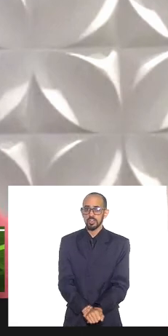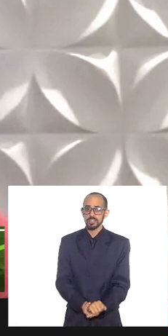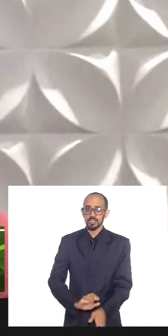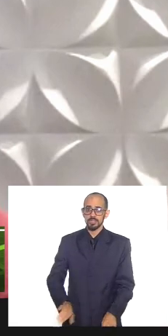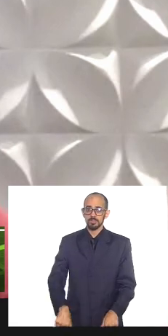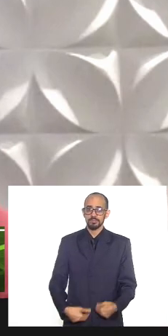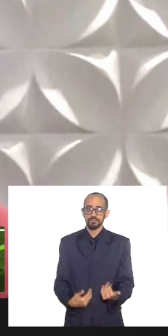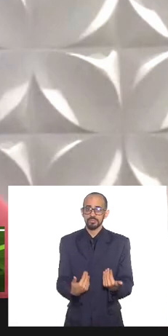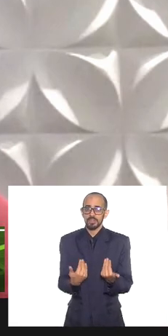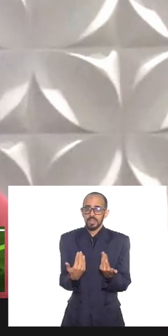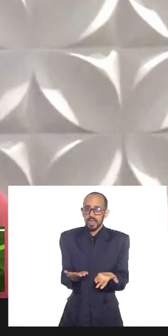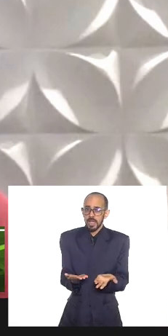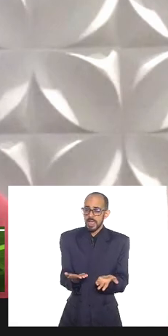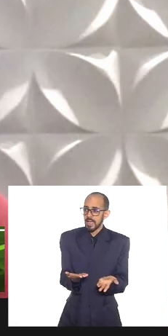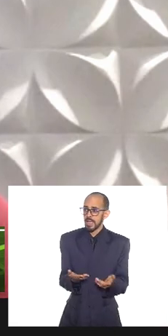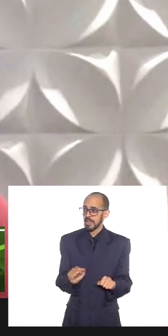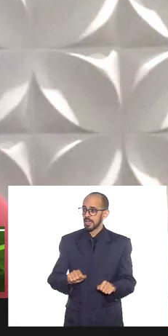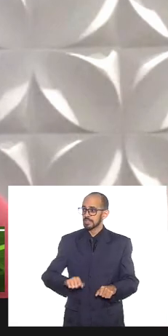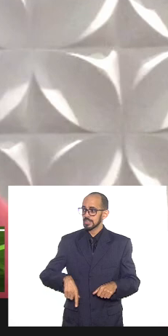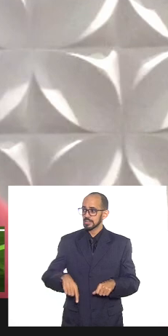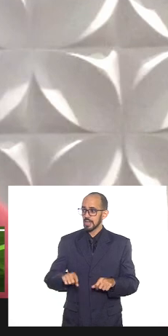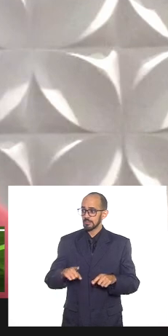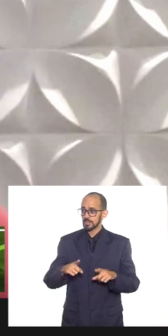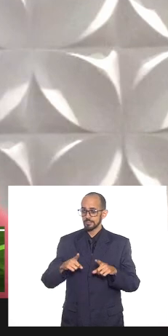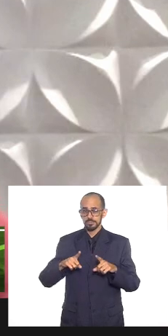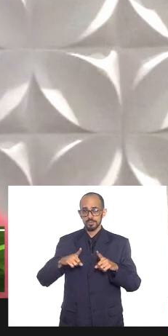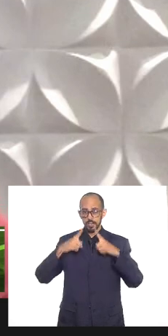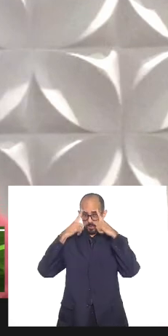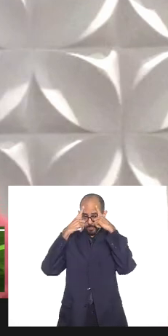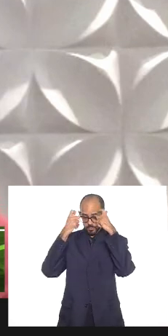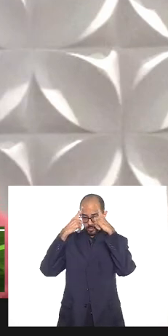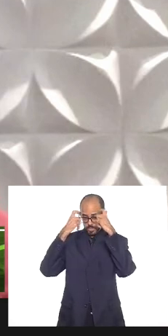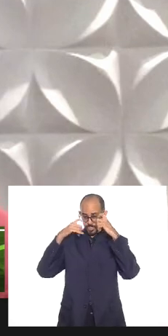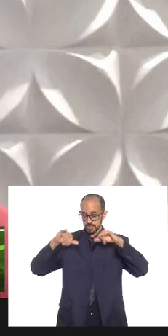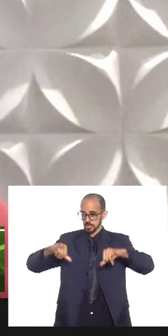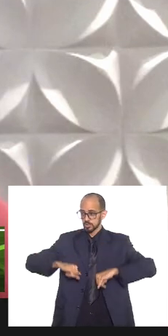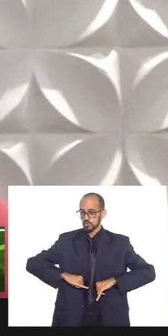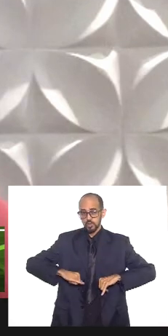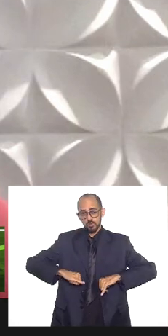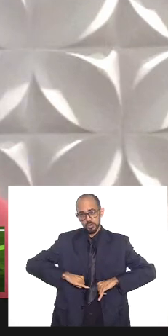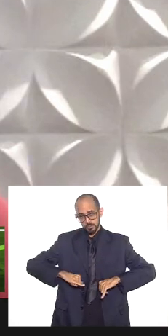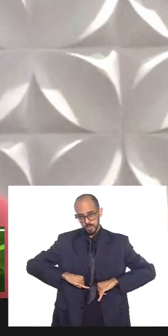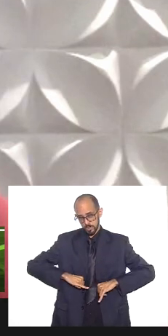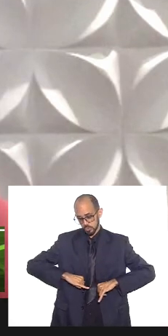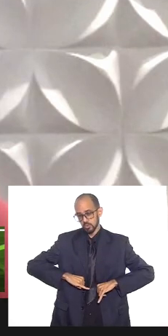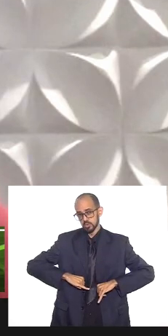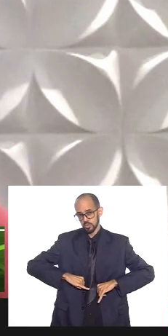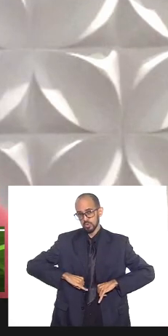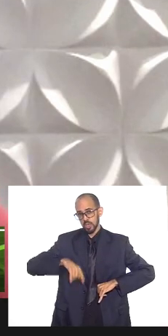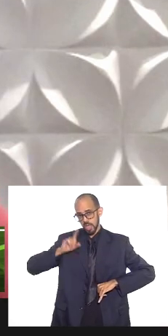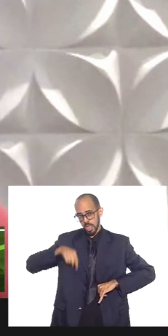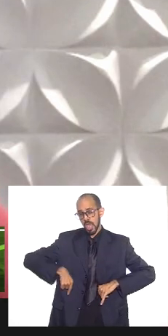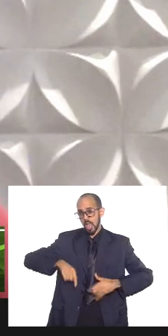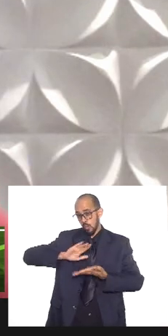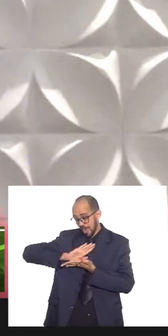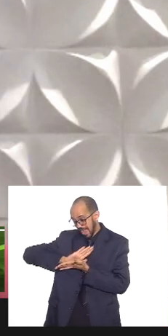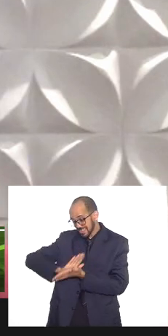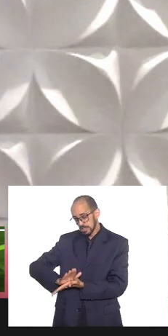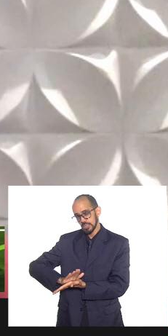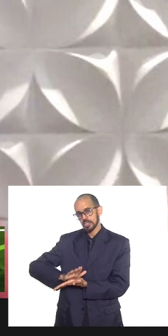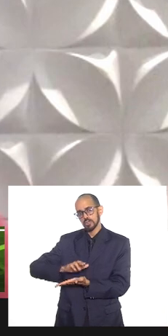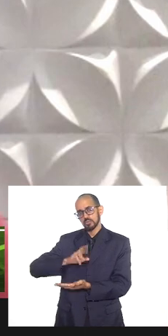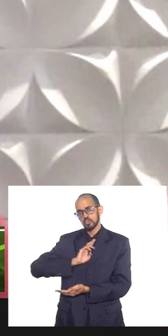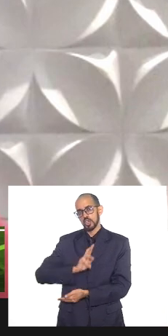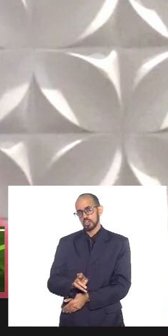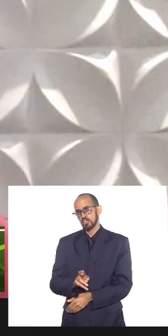o da violação que sofrem as pessoas na verdade nós estamos falando de racismo religioso